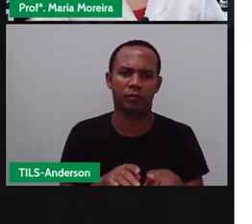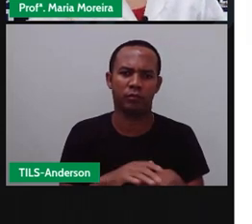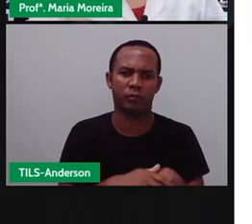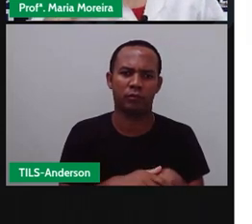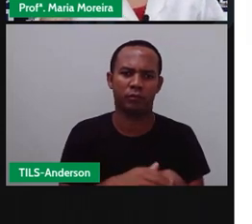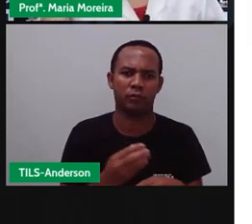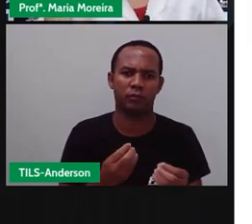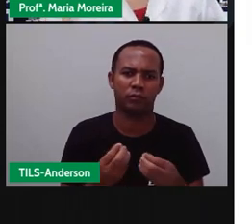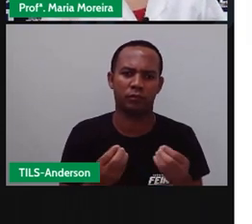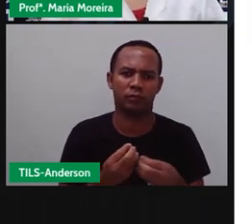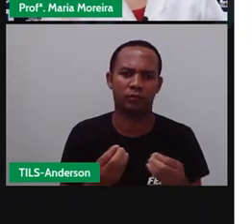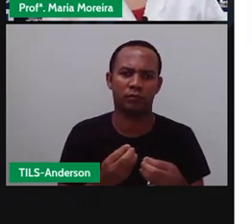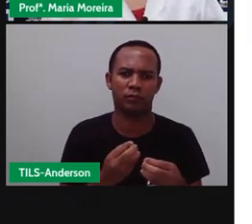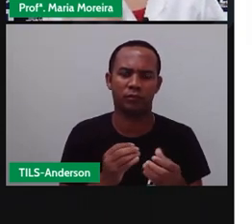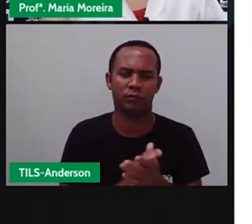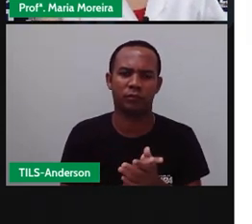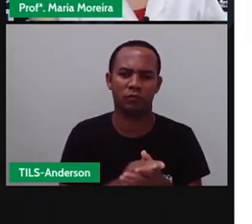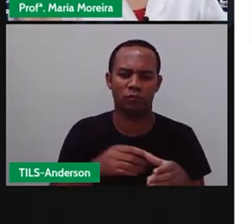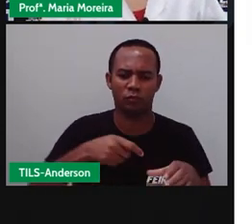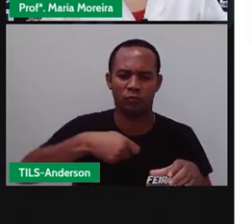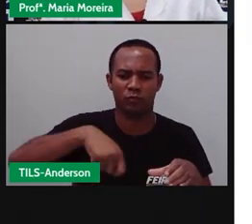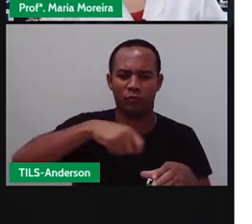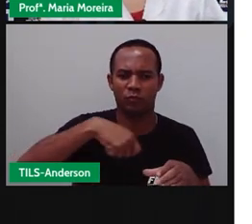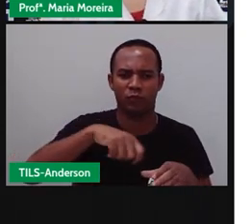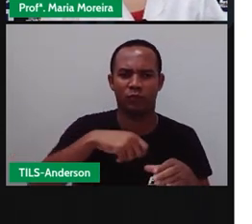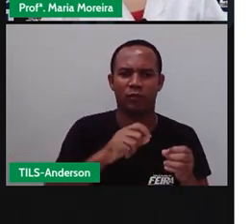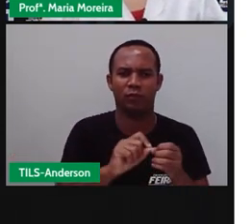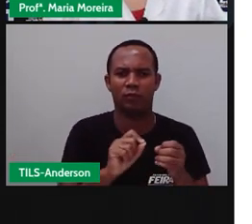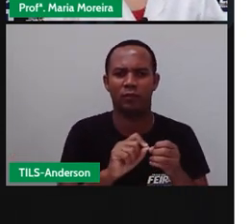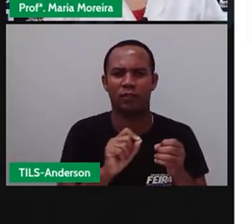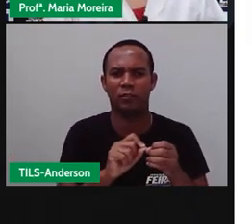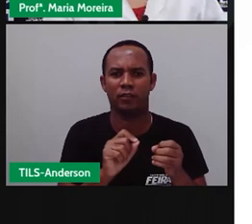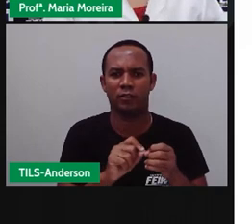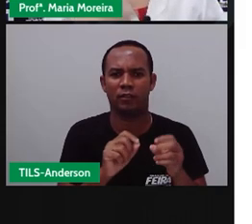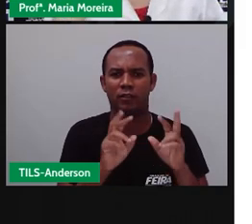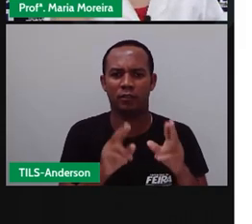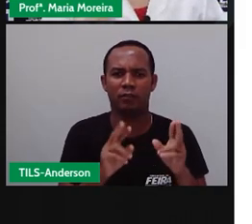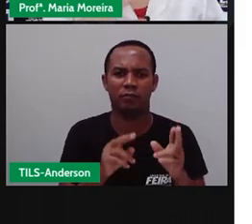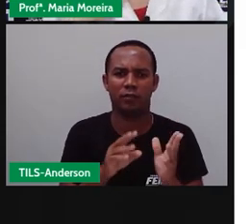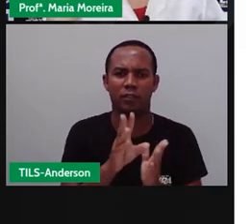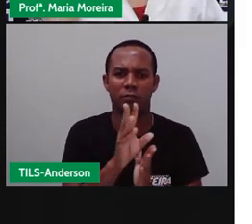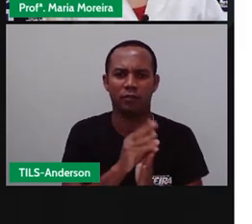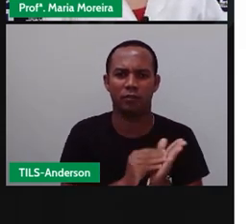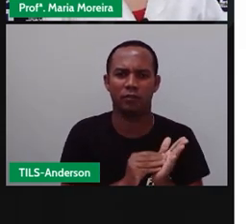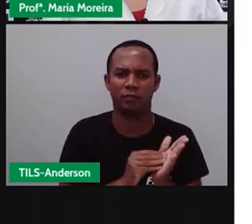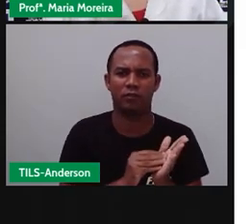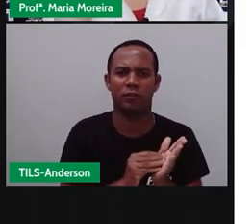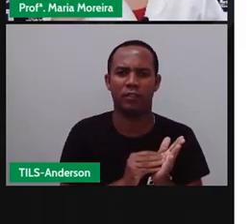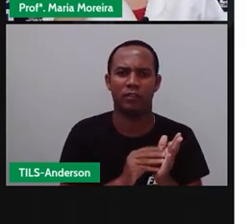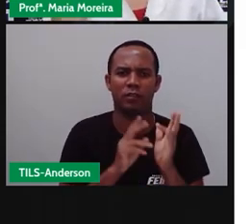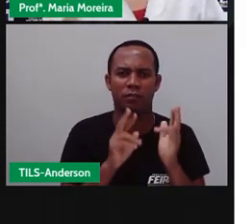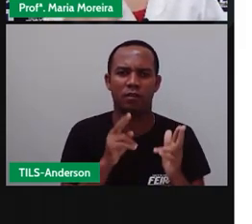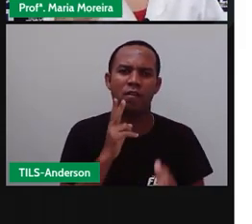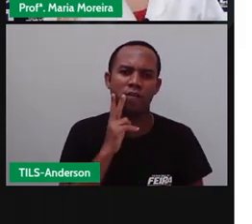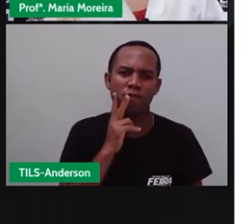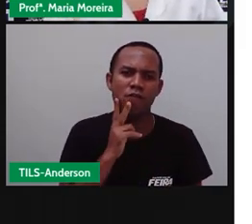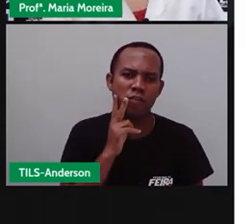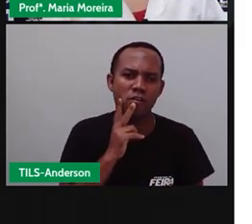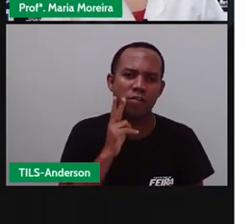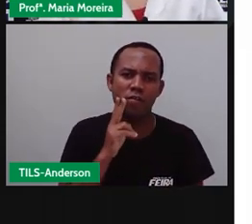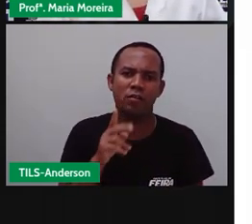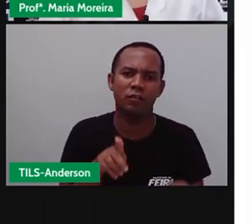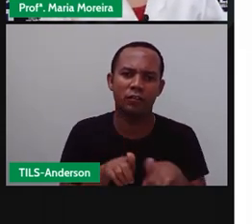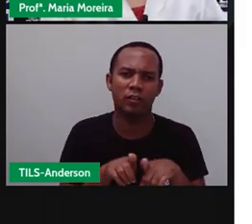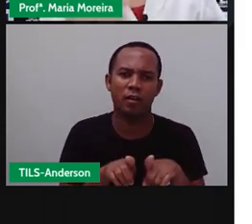tapioca. E aí, eles cozinham isso aí, fazem esse sagu de milho, que é uma comida com vinho, né? Esse sagu de milho, não de vinho,